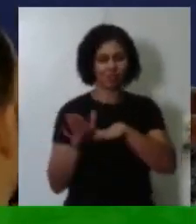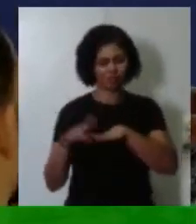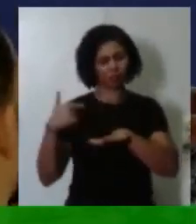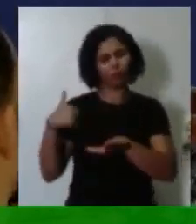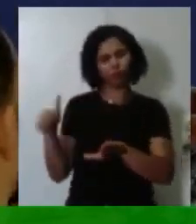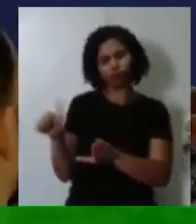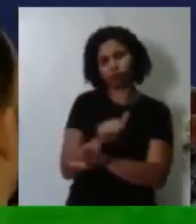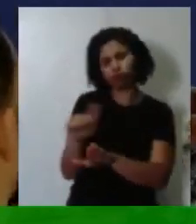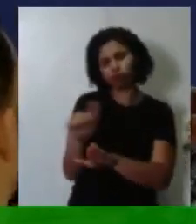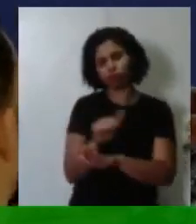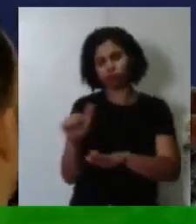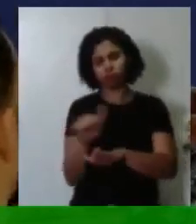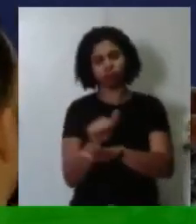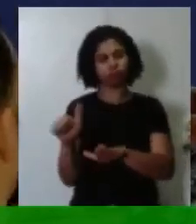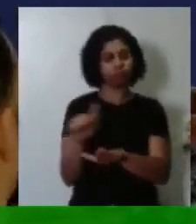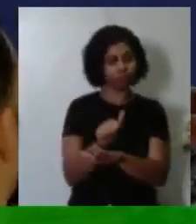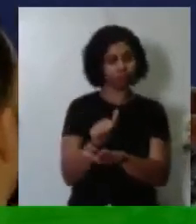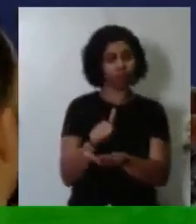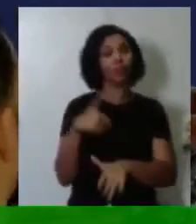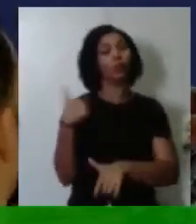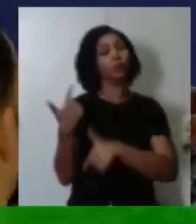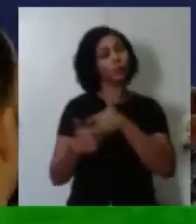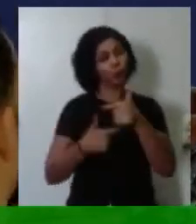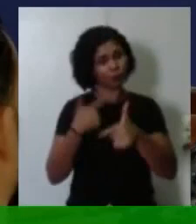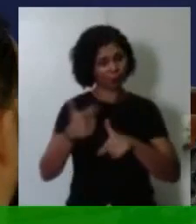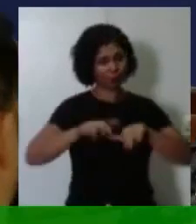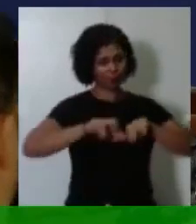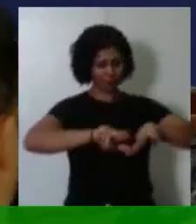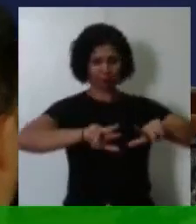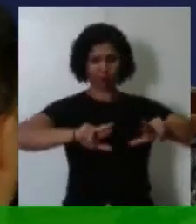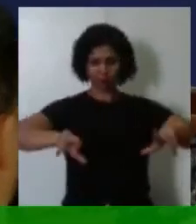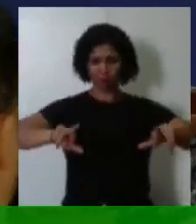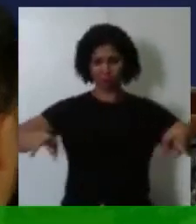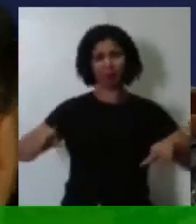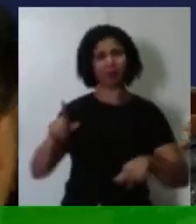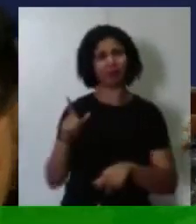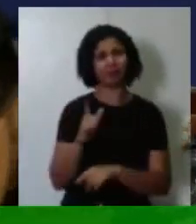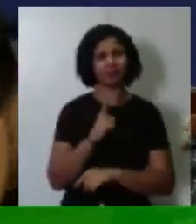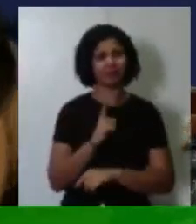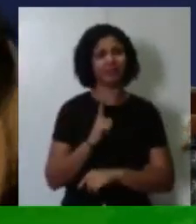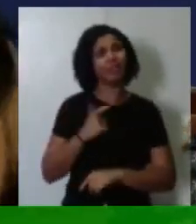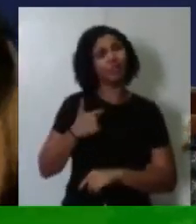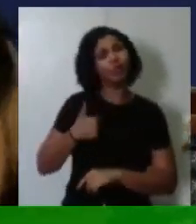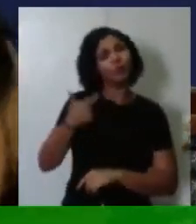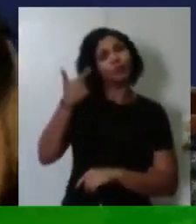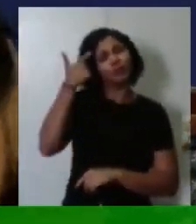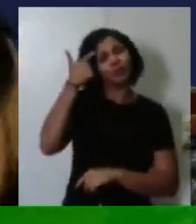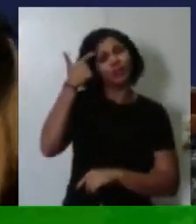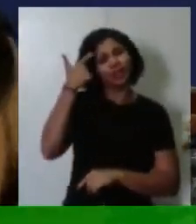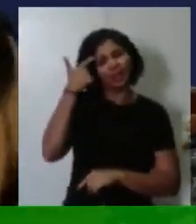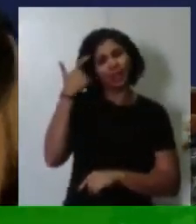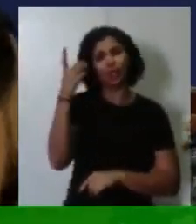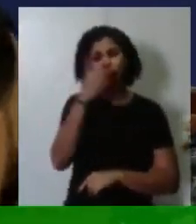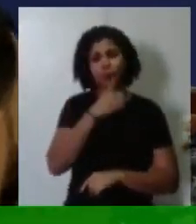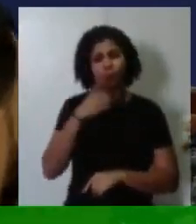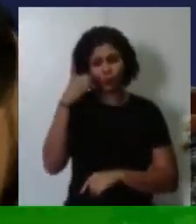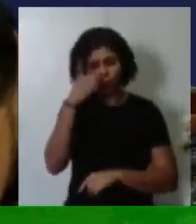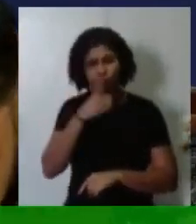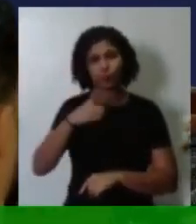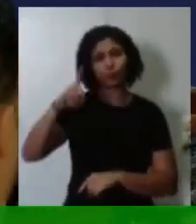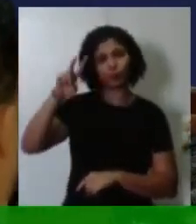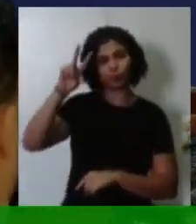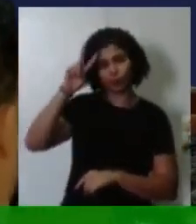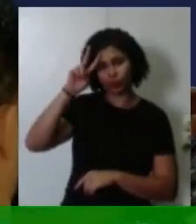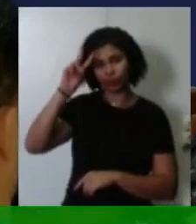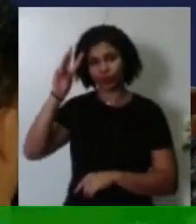sapato. Então, eu tinha meus negócios. Eu sabia que domingo, segunda e terça eram